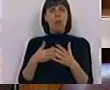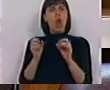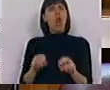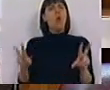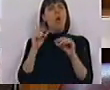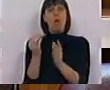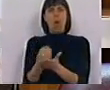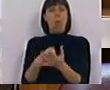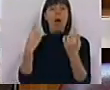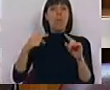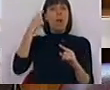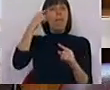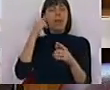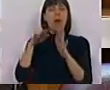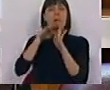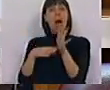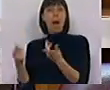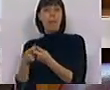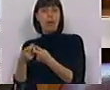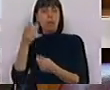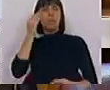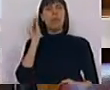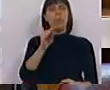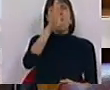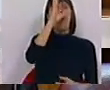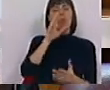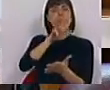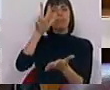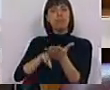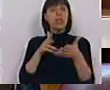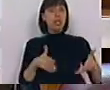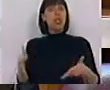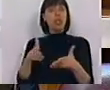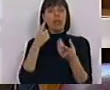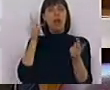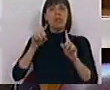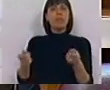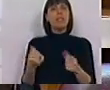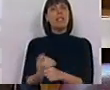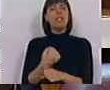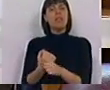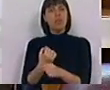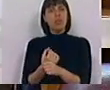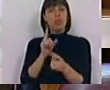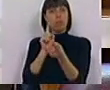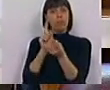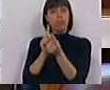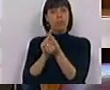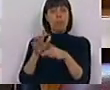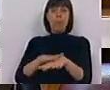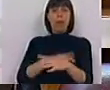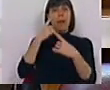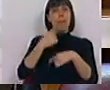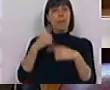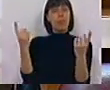de novo, basta pensar no programa Aproximar e na recomendação do governo que aprova a estratégia para a reorganização dos serviços de atendimento e da administração